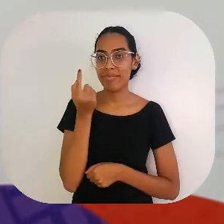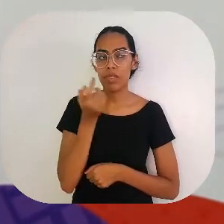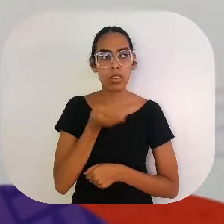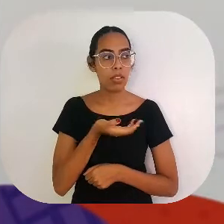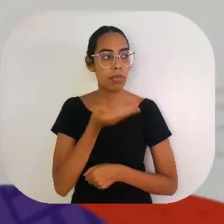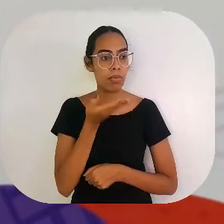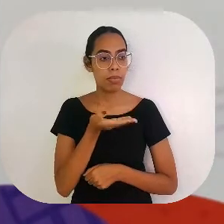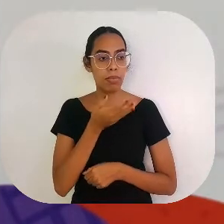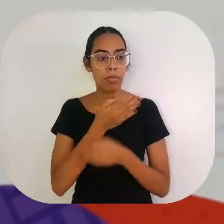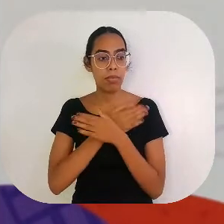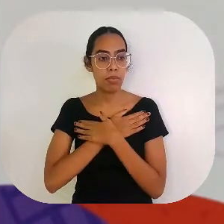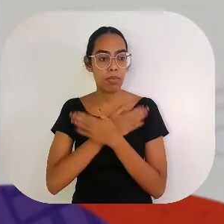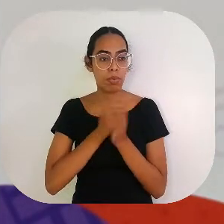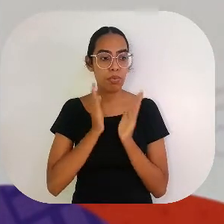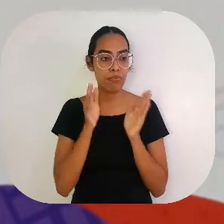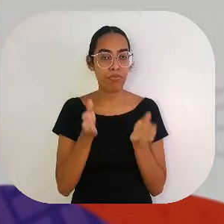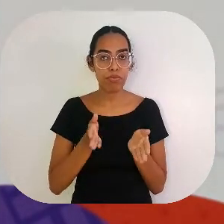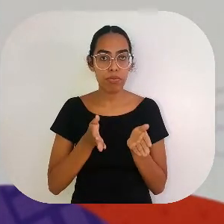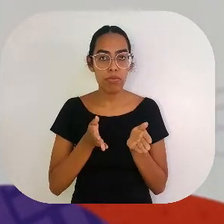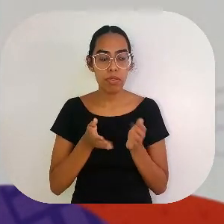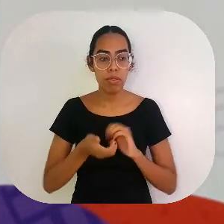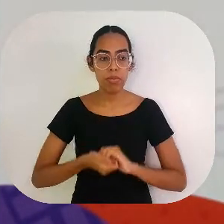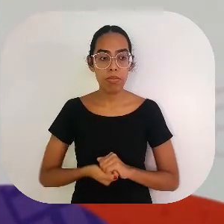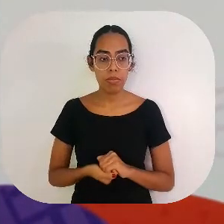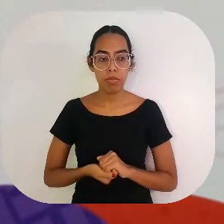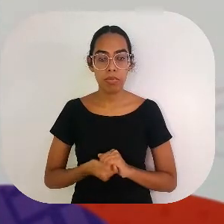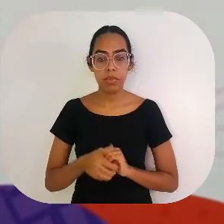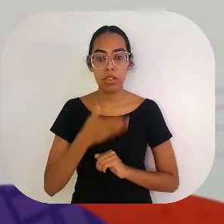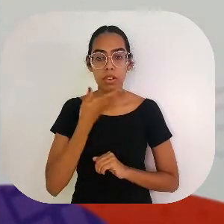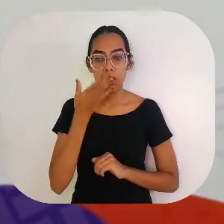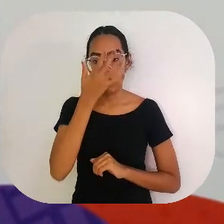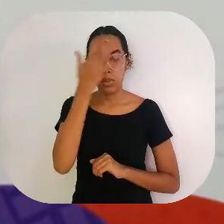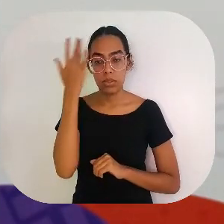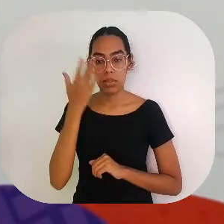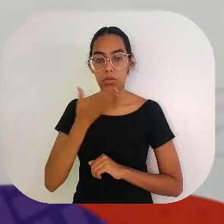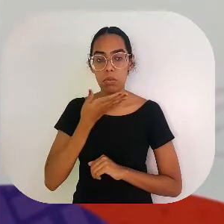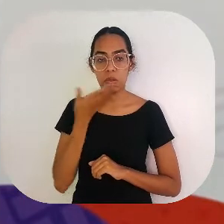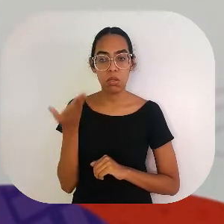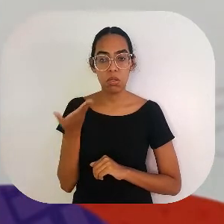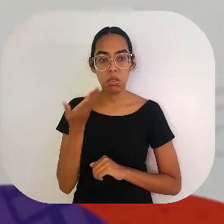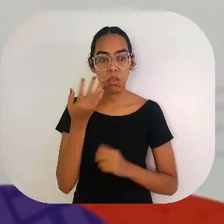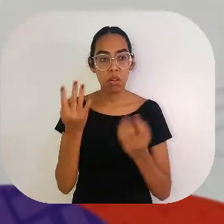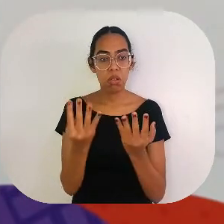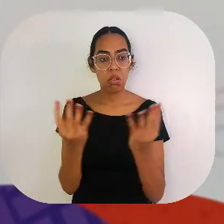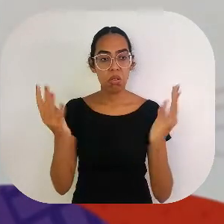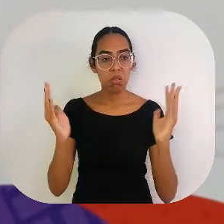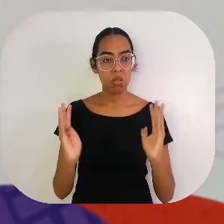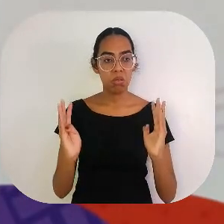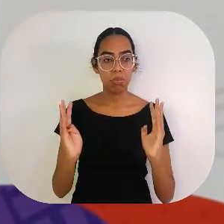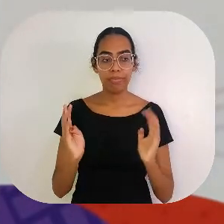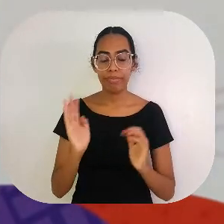vixi, fez foi morrer. O bicho é tão ruim que morreu e não tem ninguém para velar.